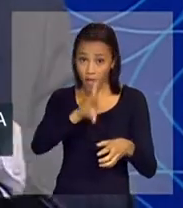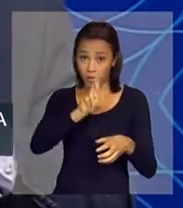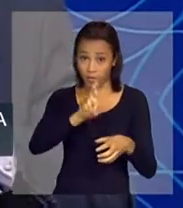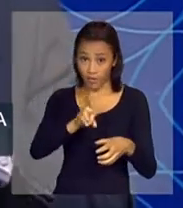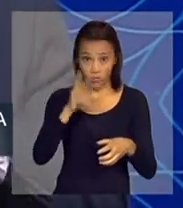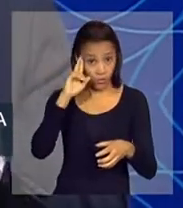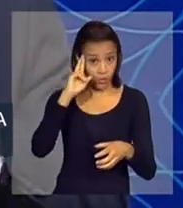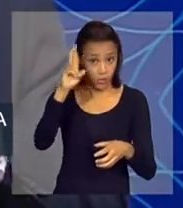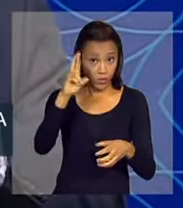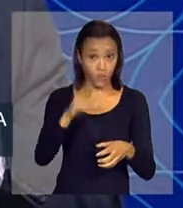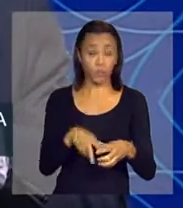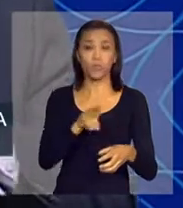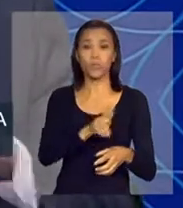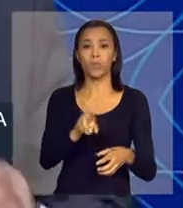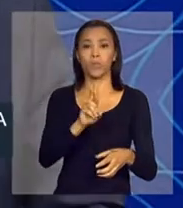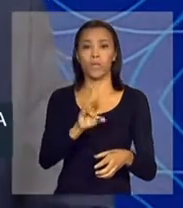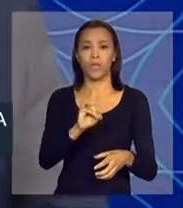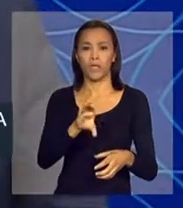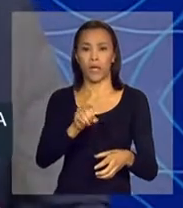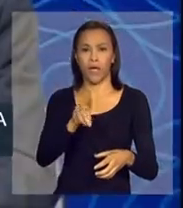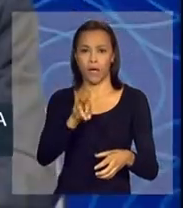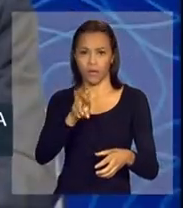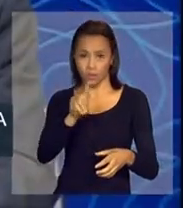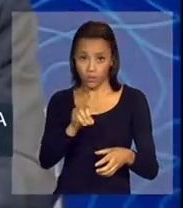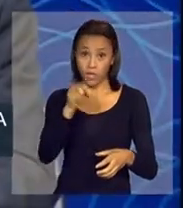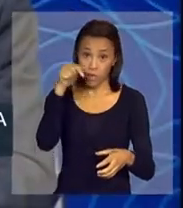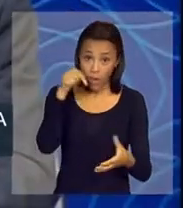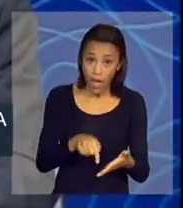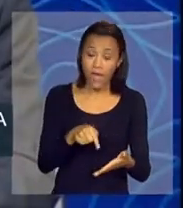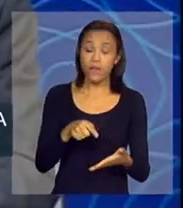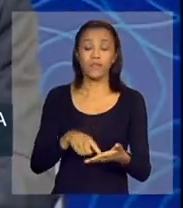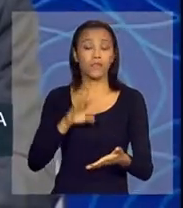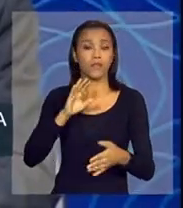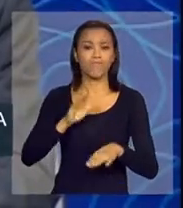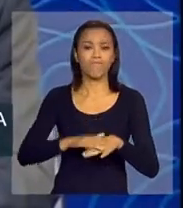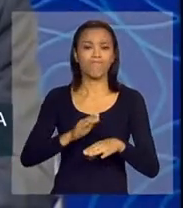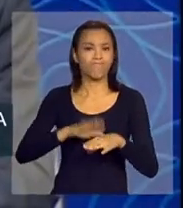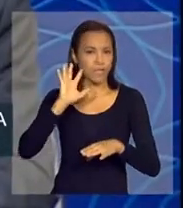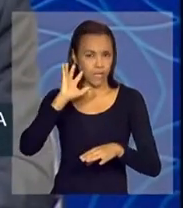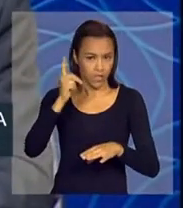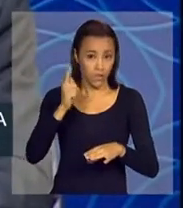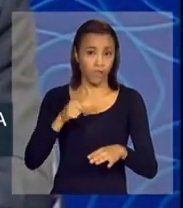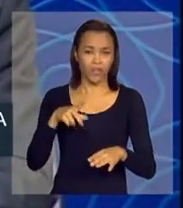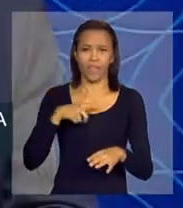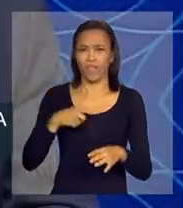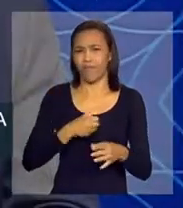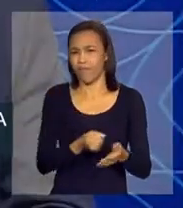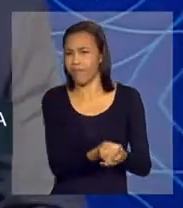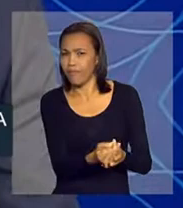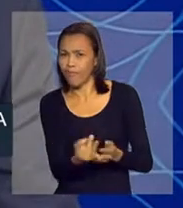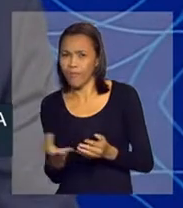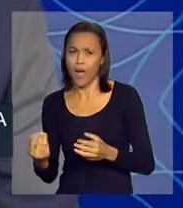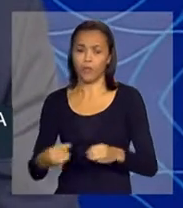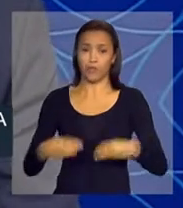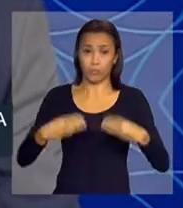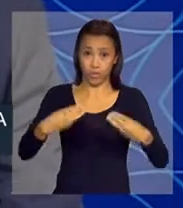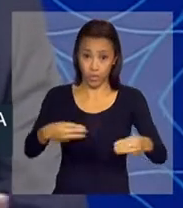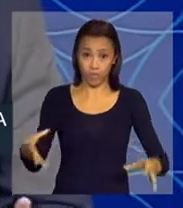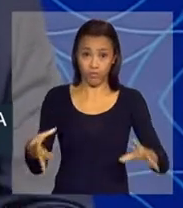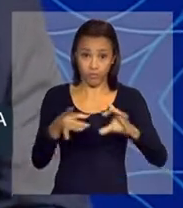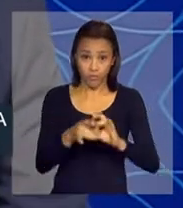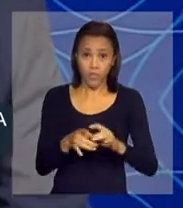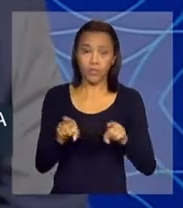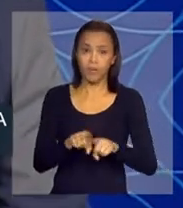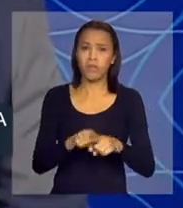executivo, Ricardo Tradi. Então, esta resolução do G-Copa, que envolve um sem número de ministérios, depois do nosso secretário executivo,